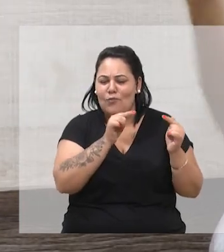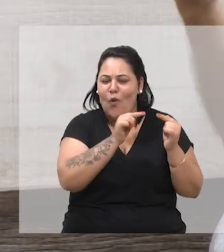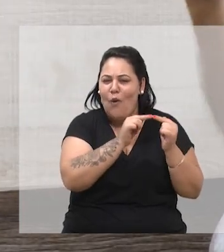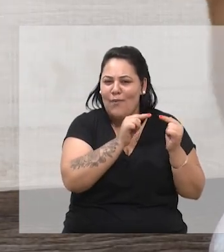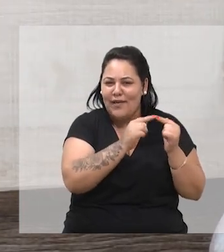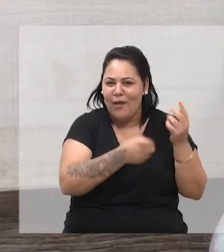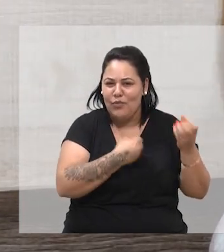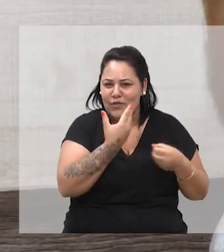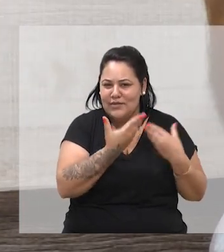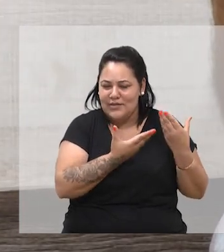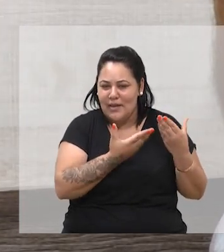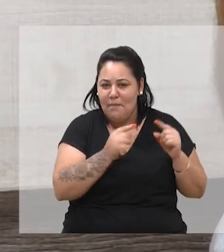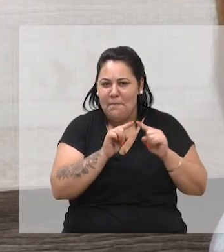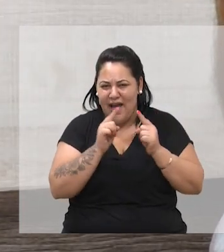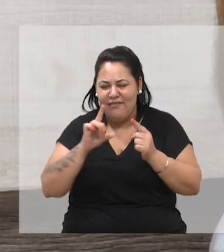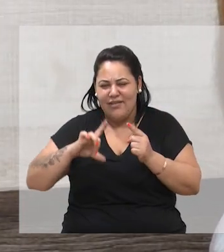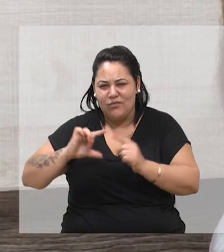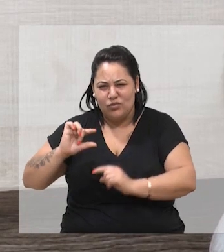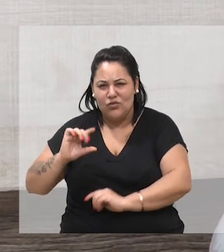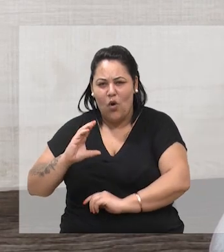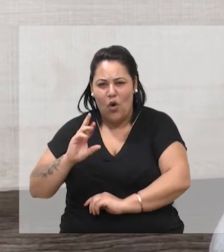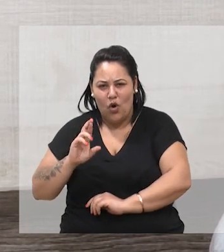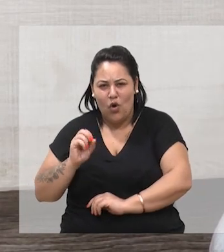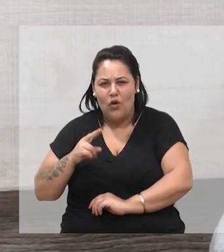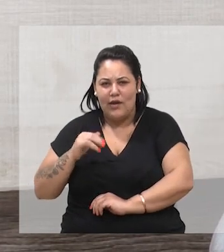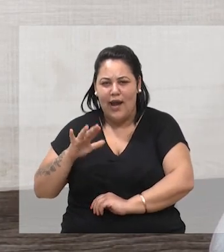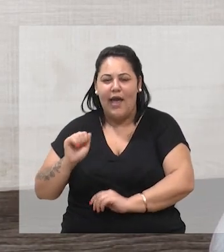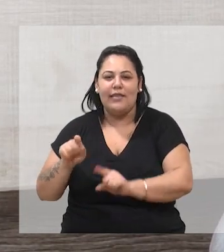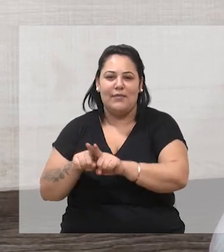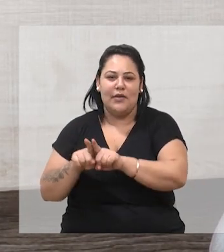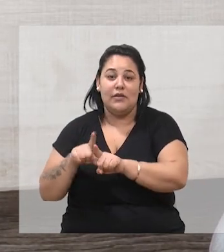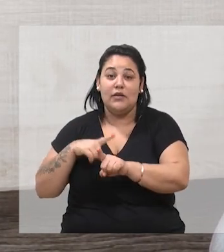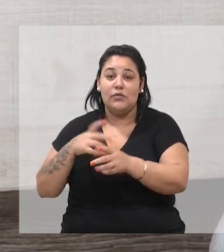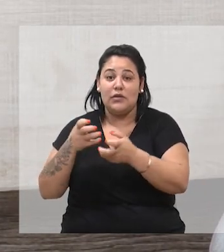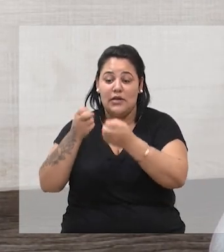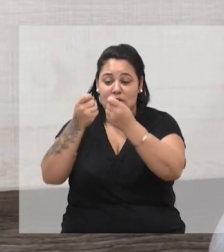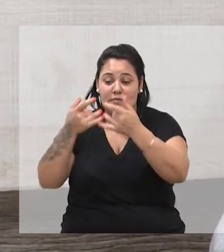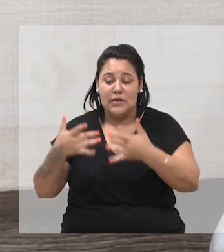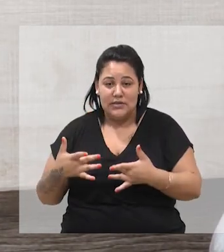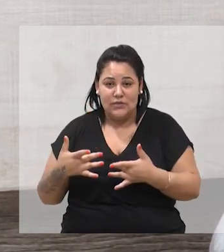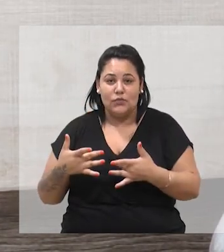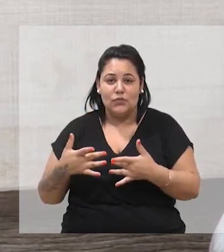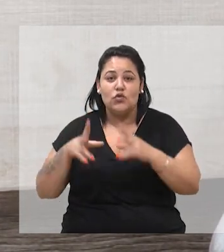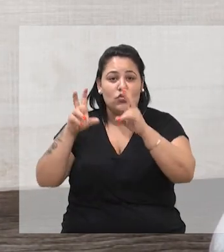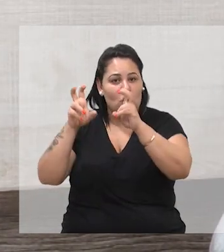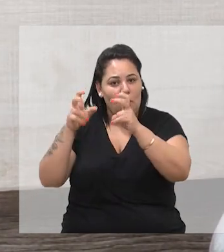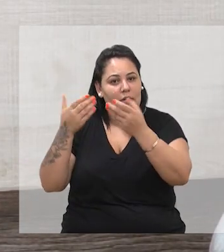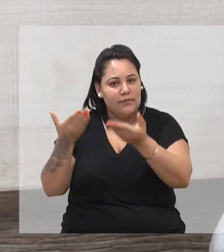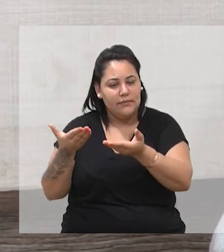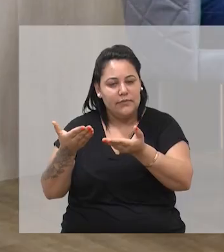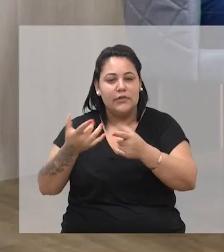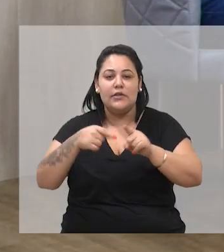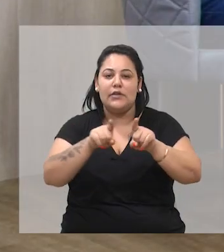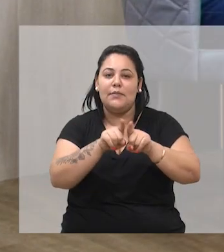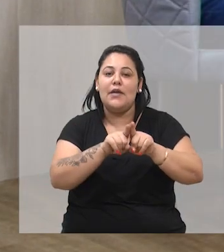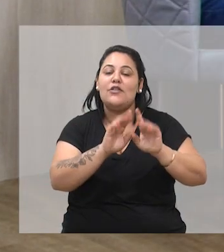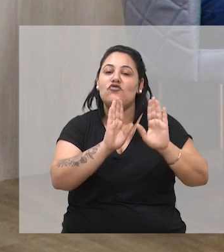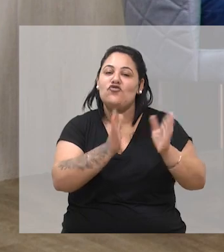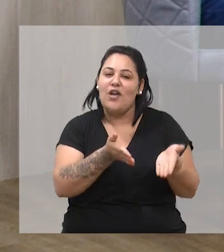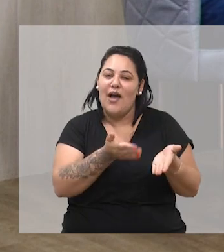muitos outros autores. Então, tem bastante gente nova, e alguns que já estão na de contos.